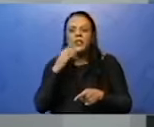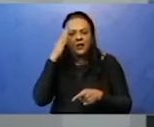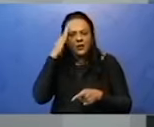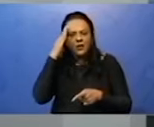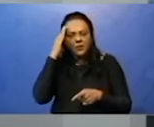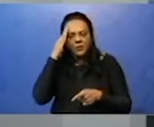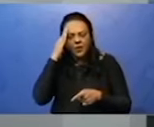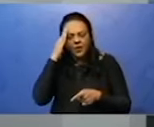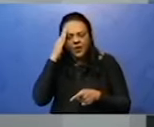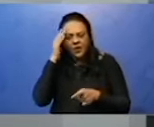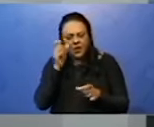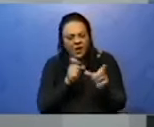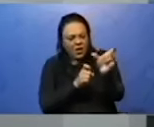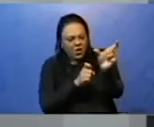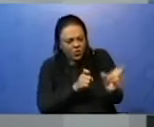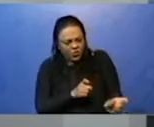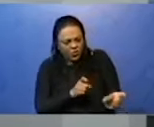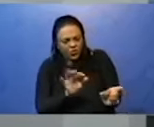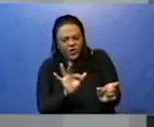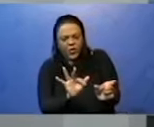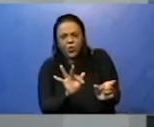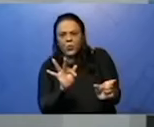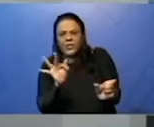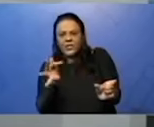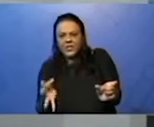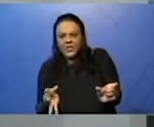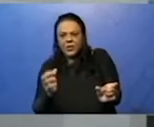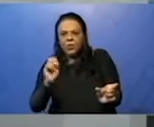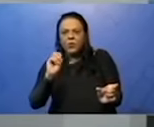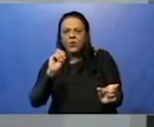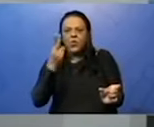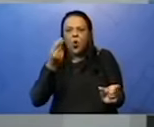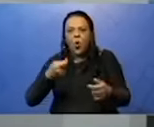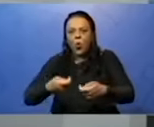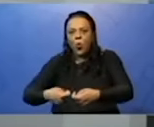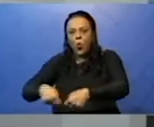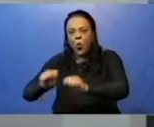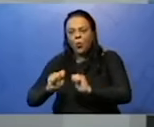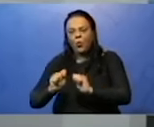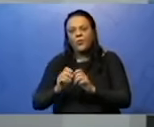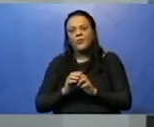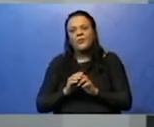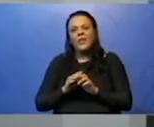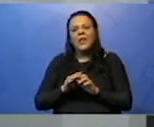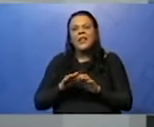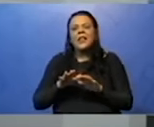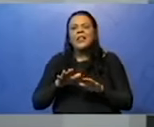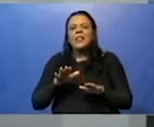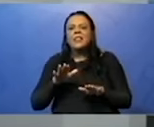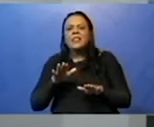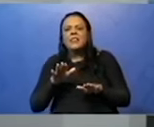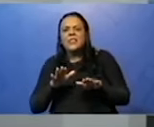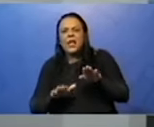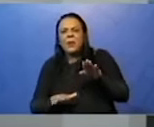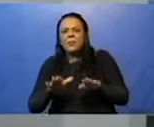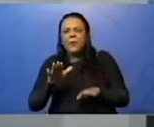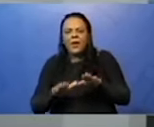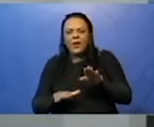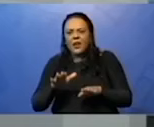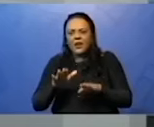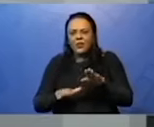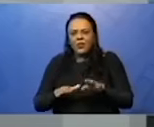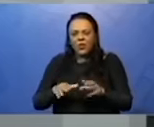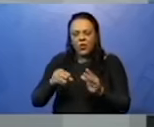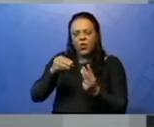diferenciar entre o sujeito simples ou composto, depende da quantidade de núcleos que uma frase tem,